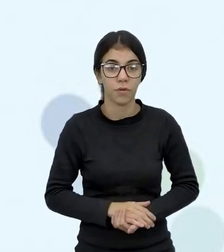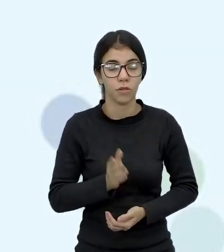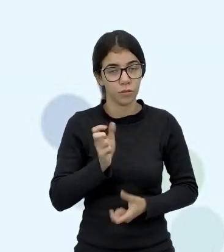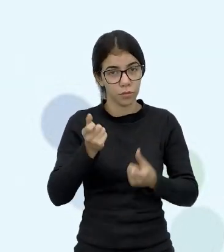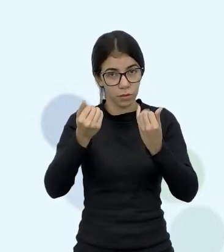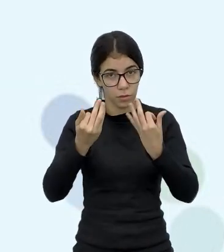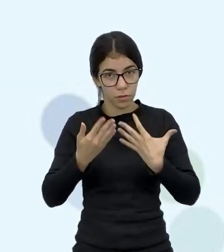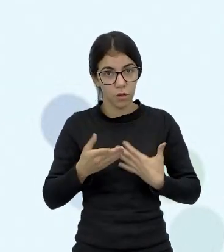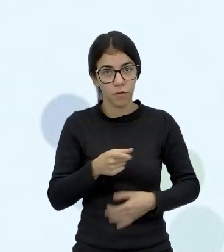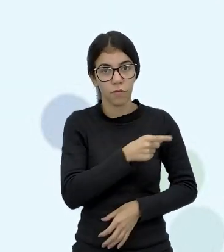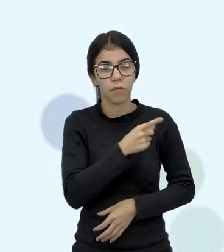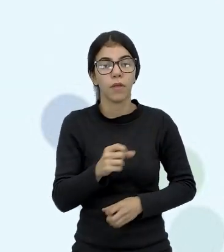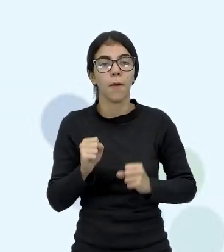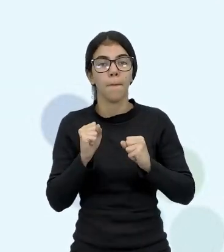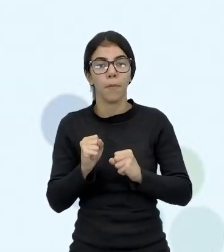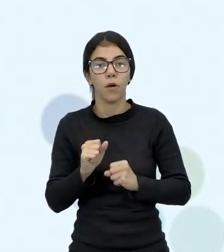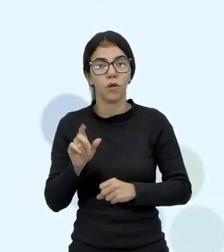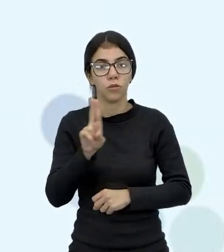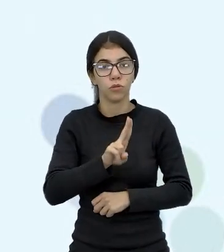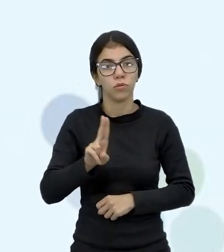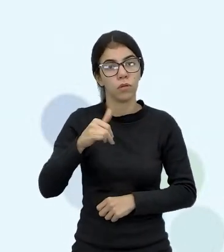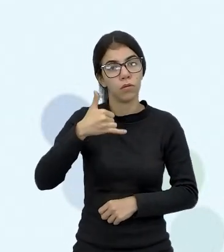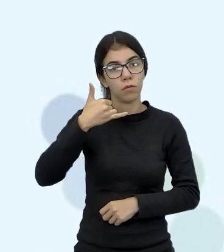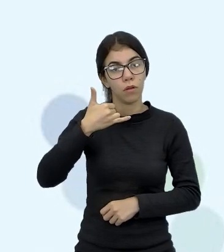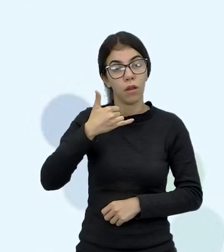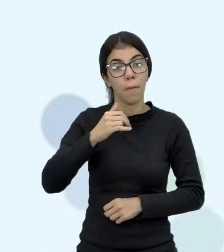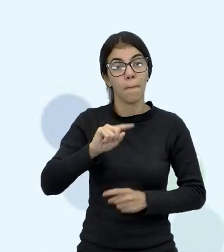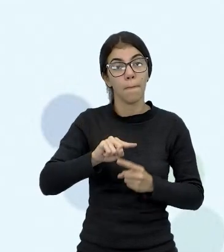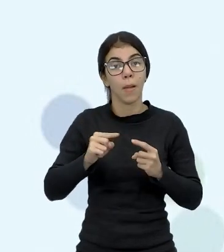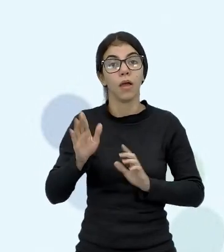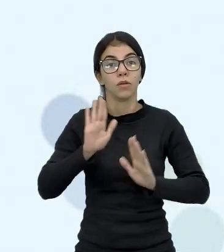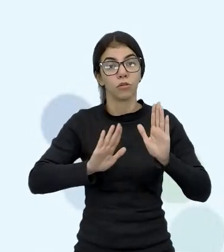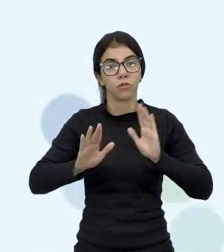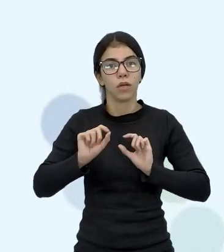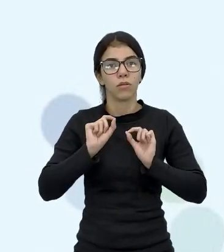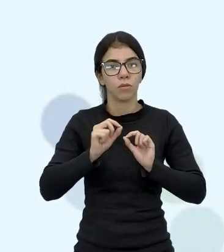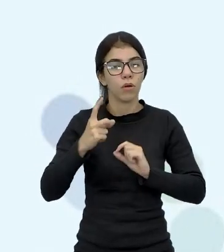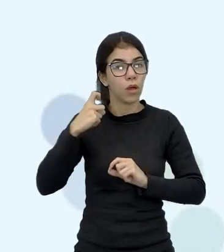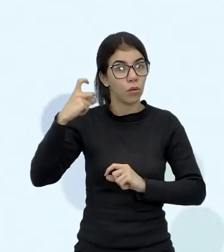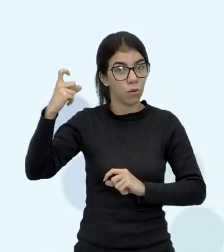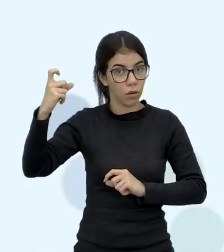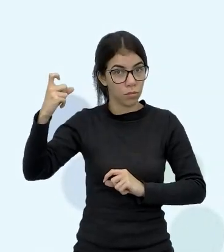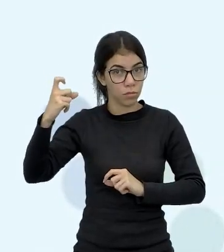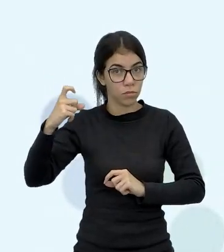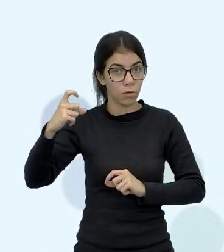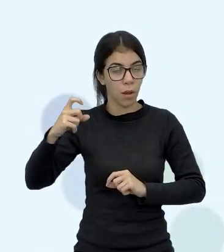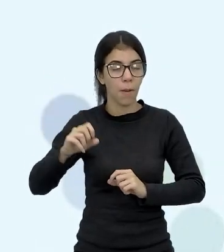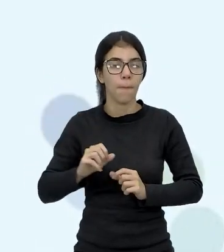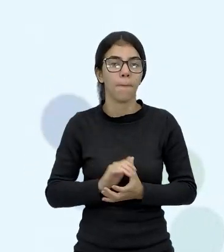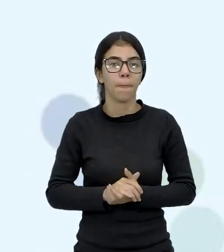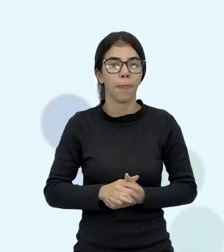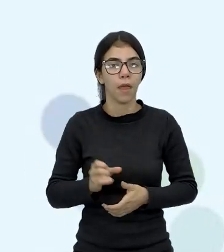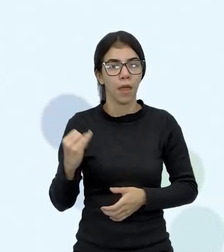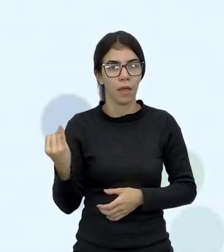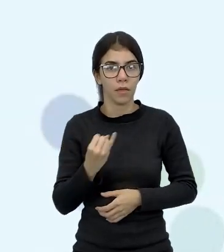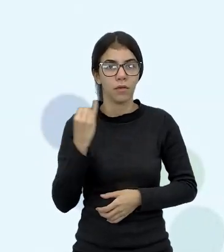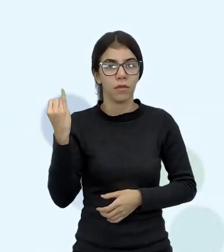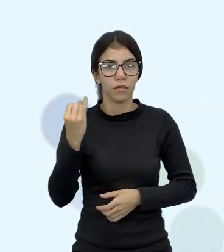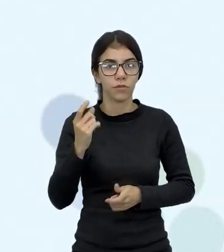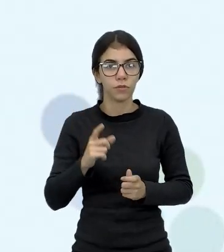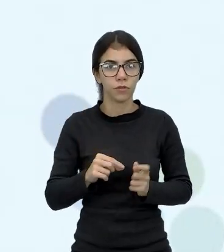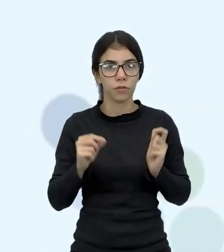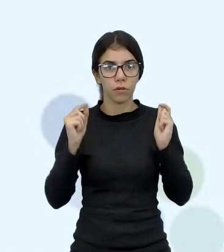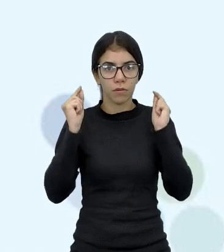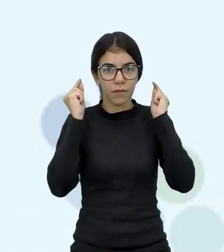Tá? Você pode usar o celular. Tome cuidado com o áudio. Tá certo? Por isso, utilize o fone de ouvido para que